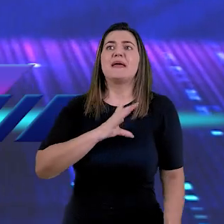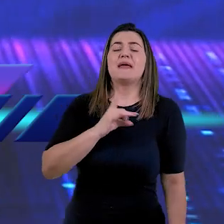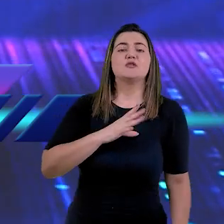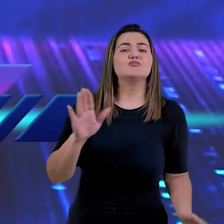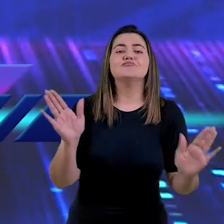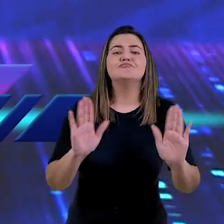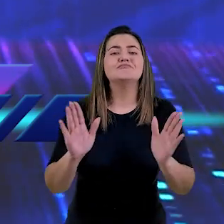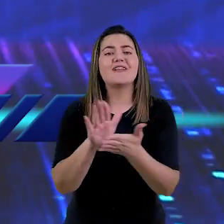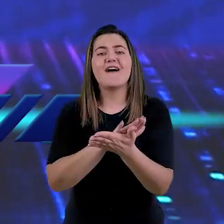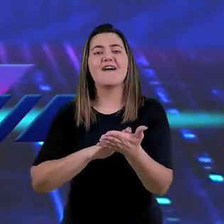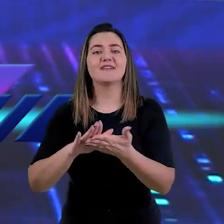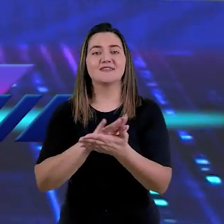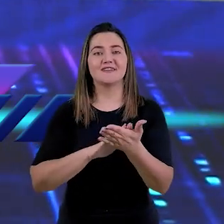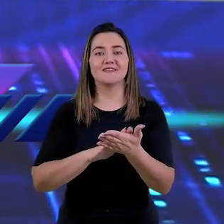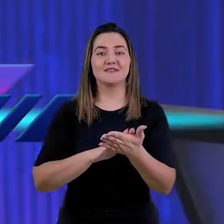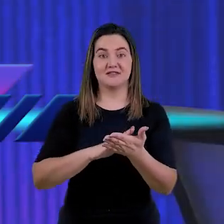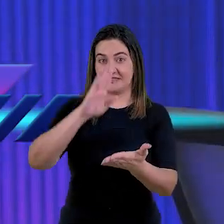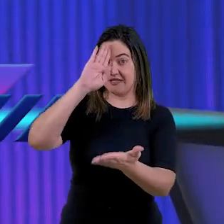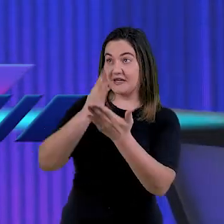precise temer.